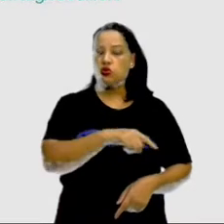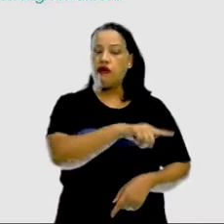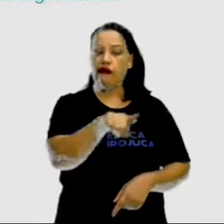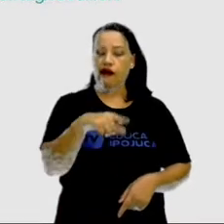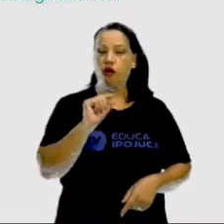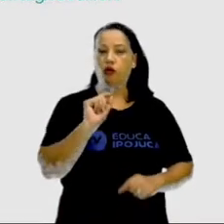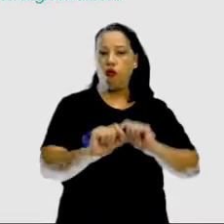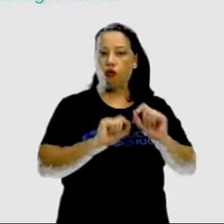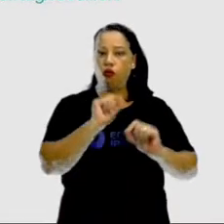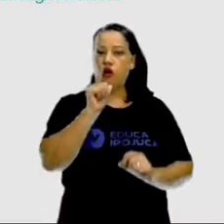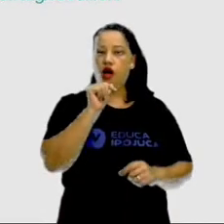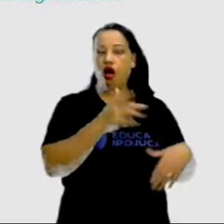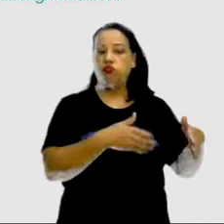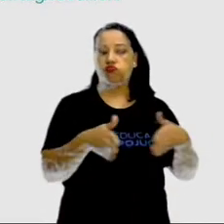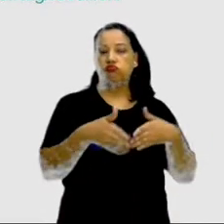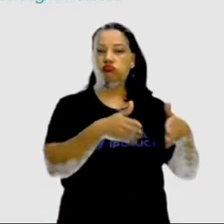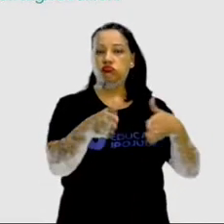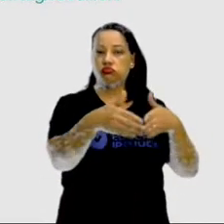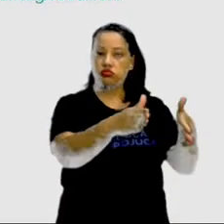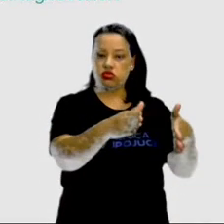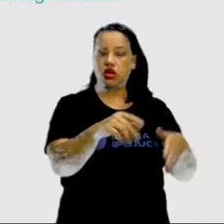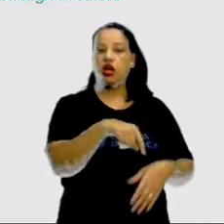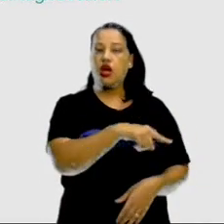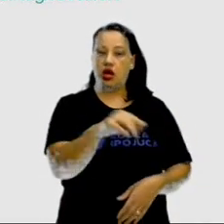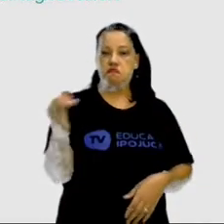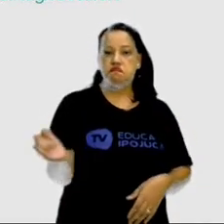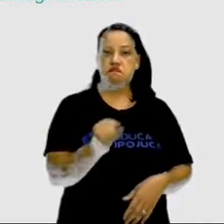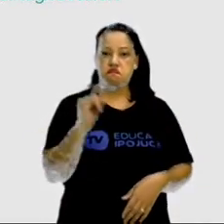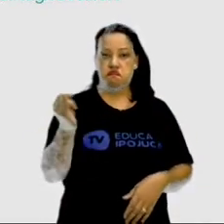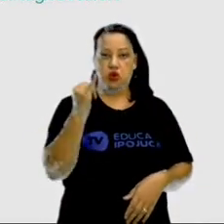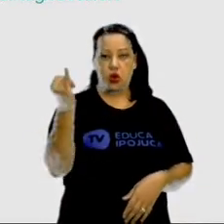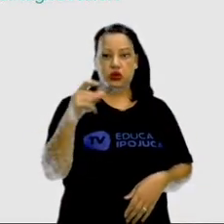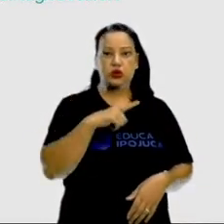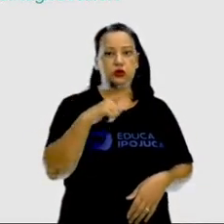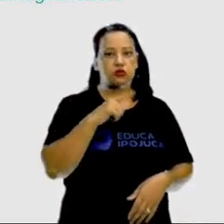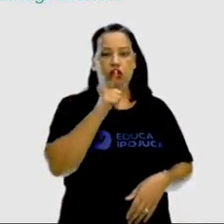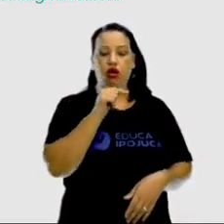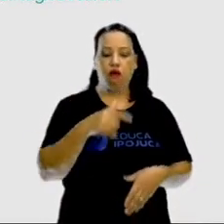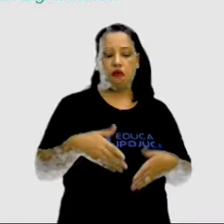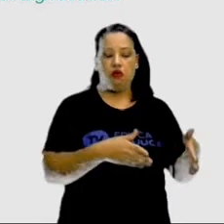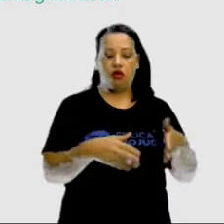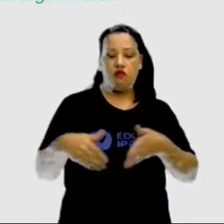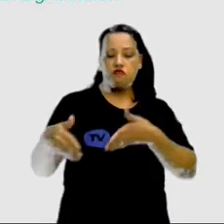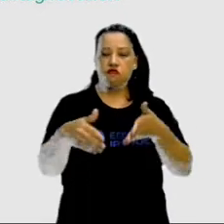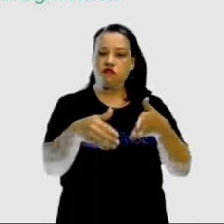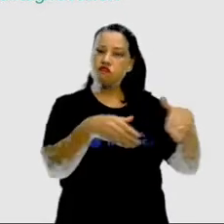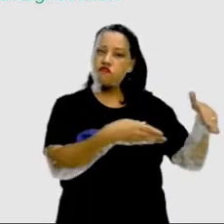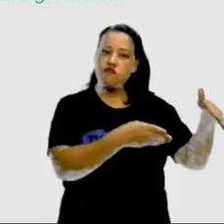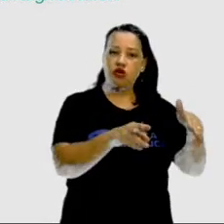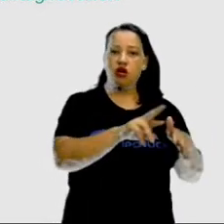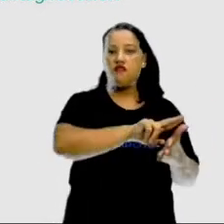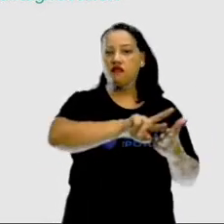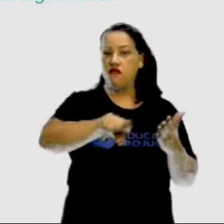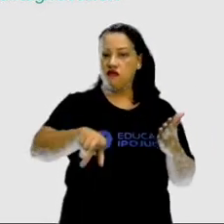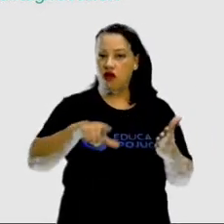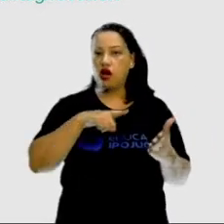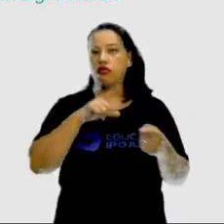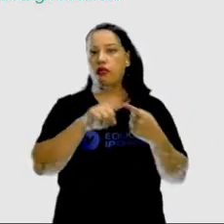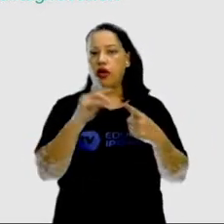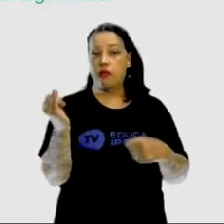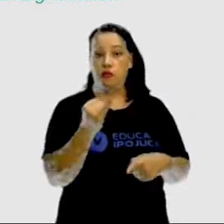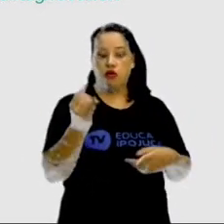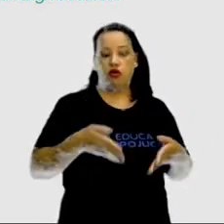bacia hidrográfica, tá certo? A bacia hidrográfica do Ipojuca é composta por vários rios, riachos e também um importante rio